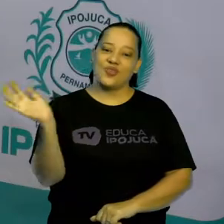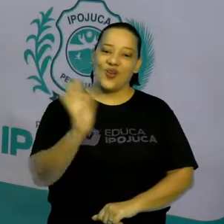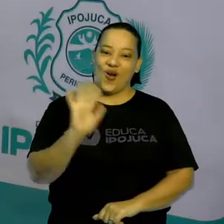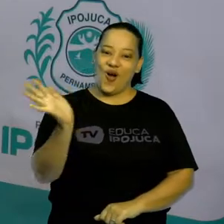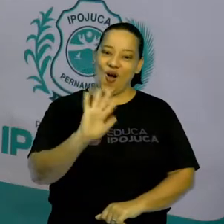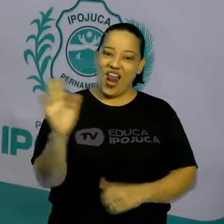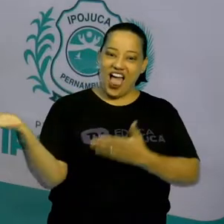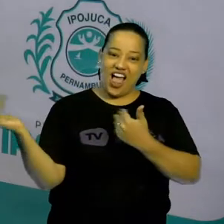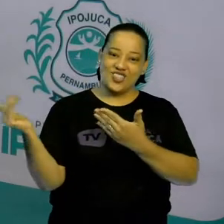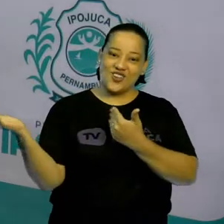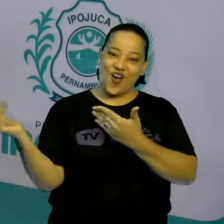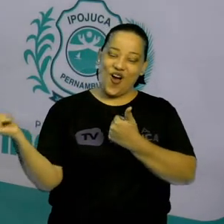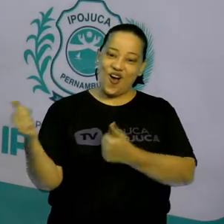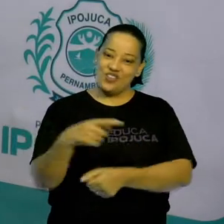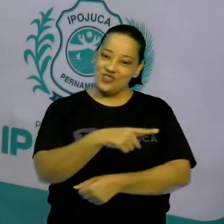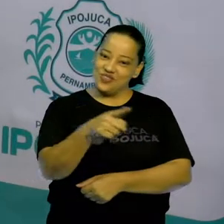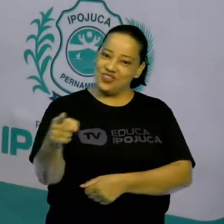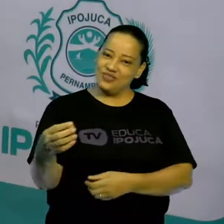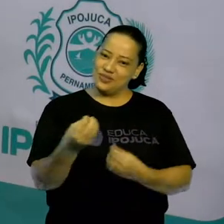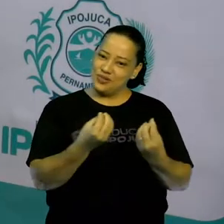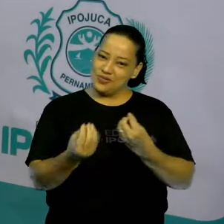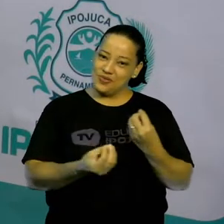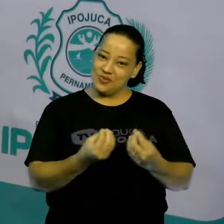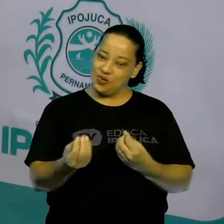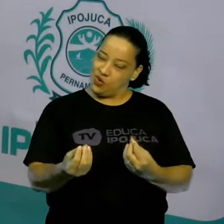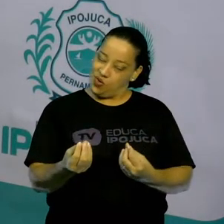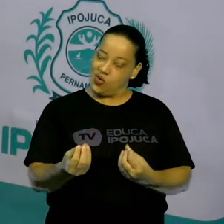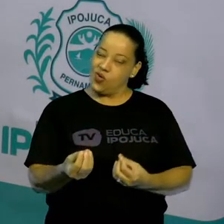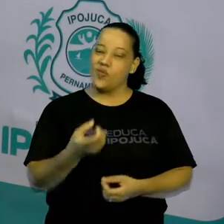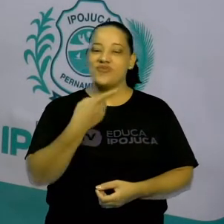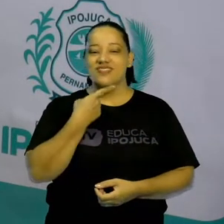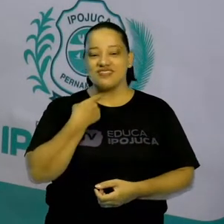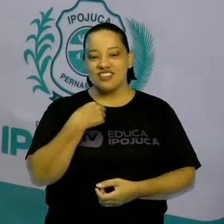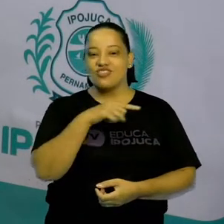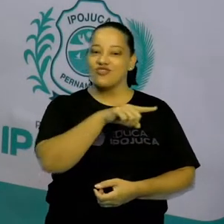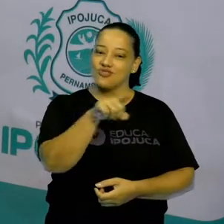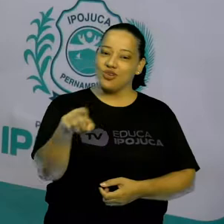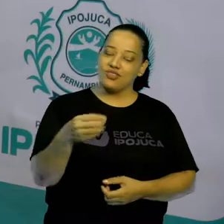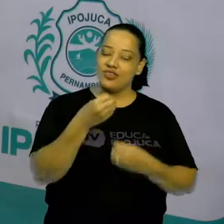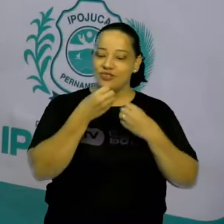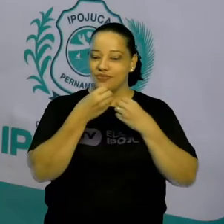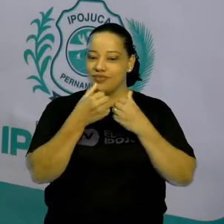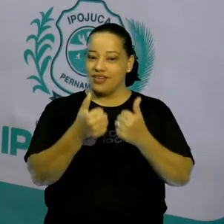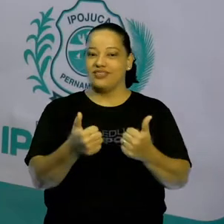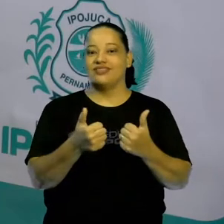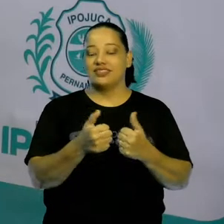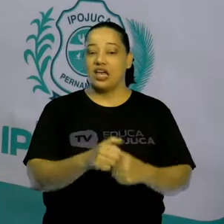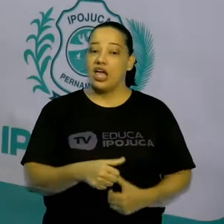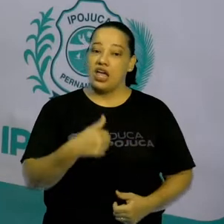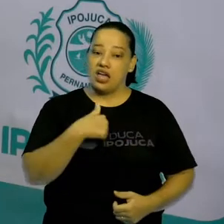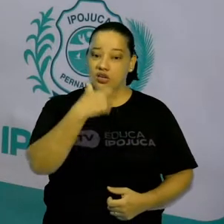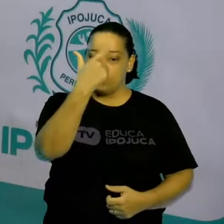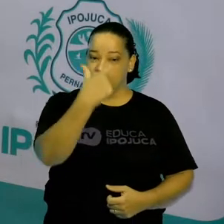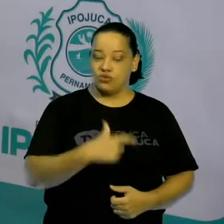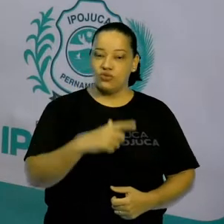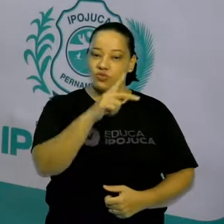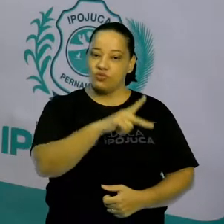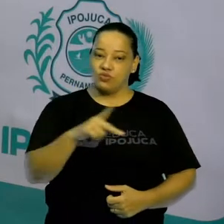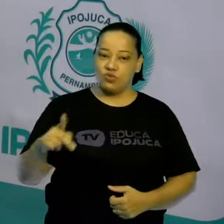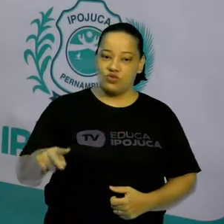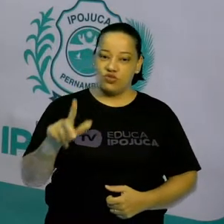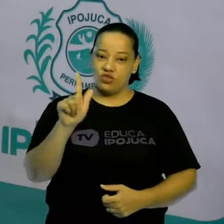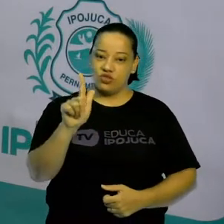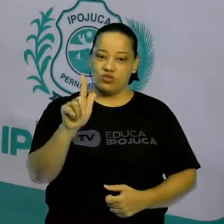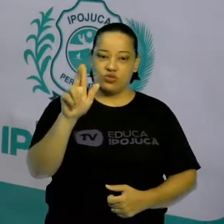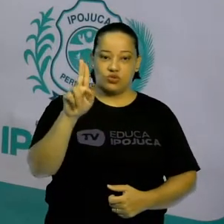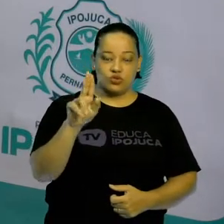Olá jovens, como é que estão vocês? Espero que estejam todos muito bem. Aqui é o professor Gustavo falando e hoje nós